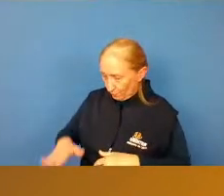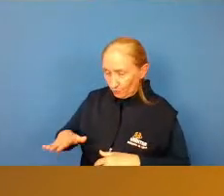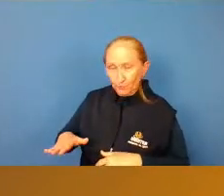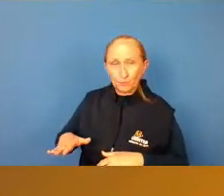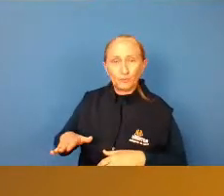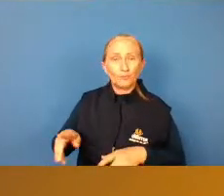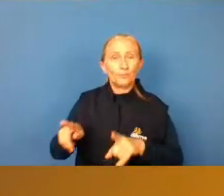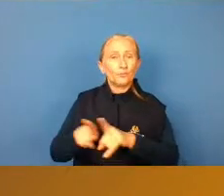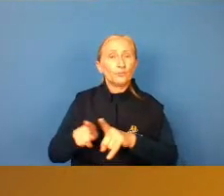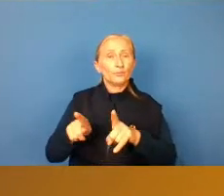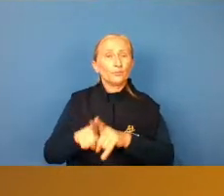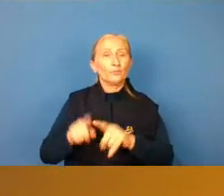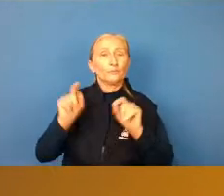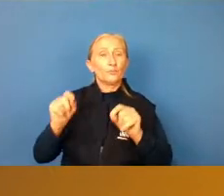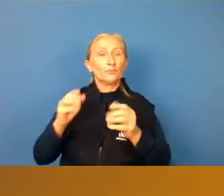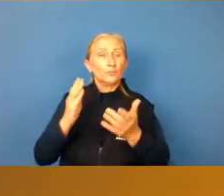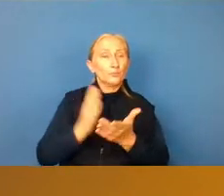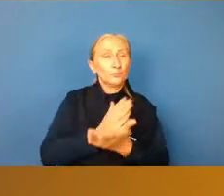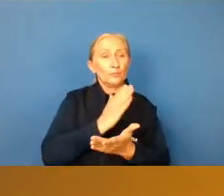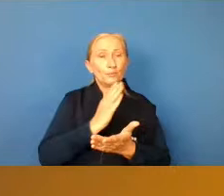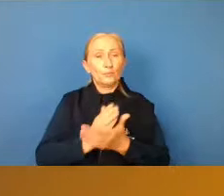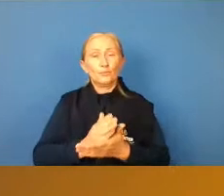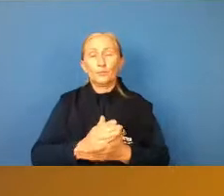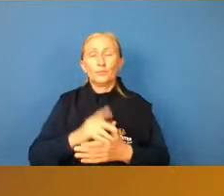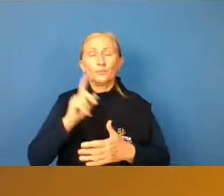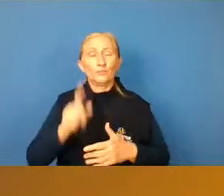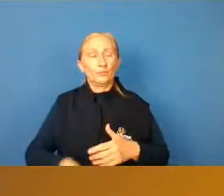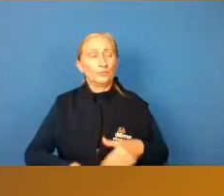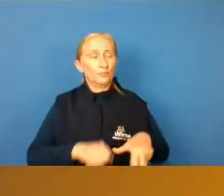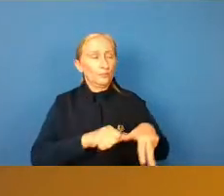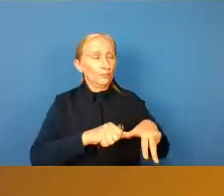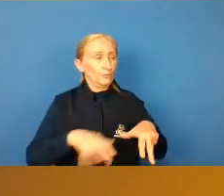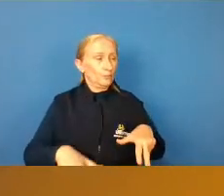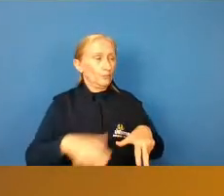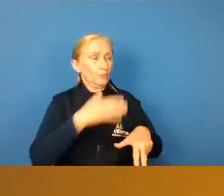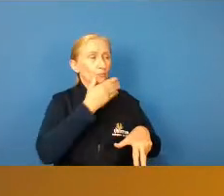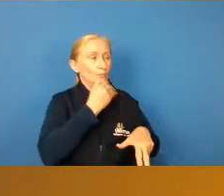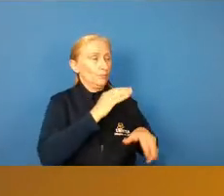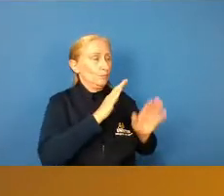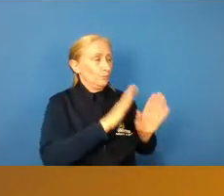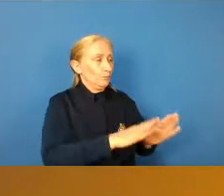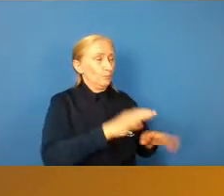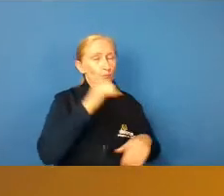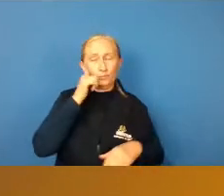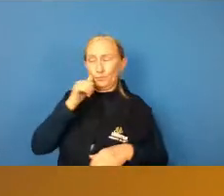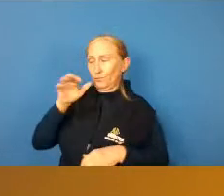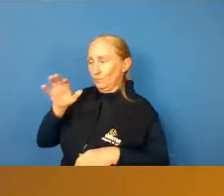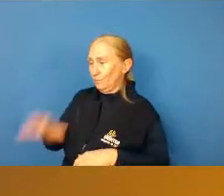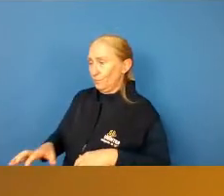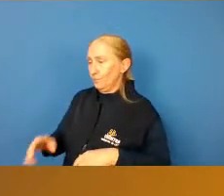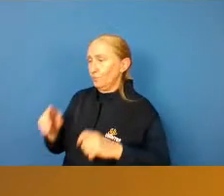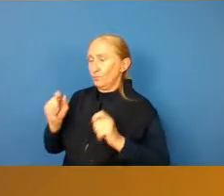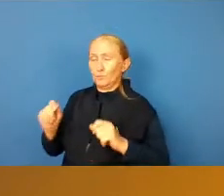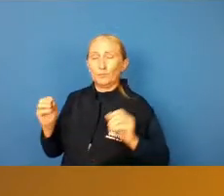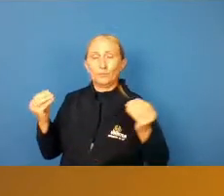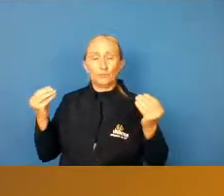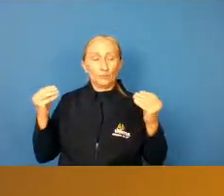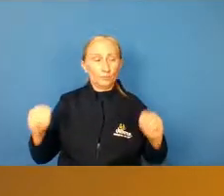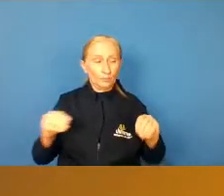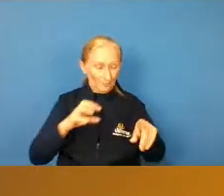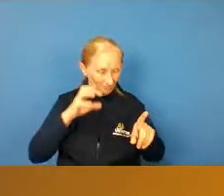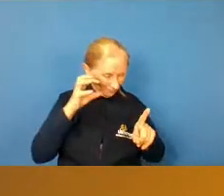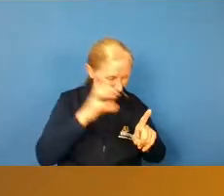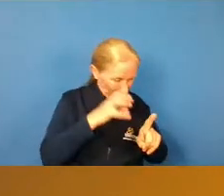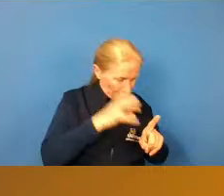também tem essa classificação de gênero, homem e mulher que é imposta na criança,